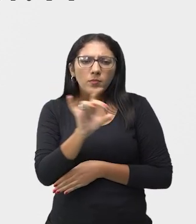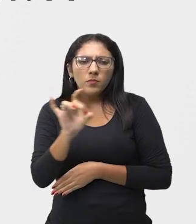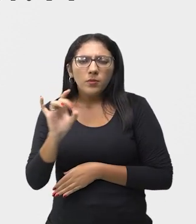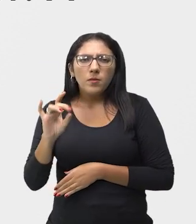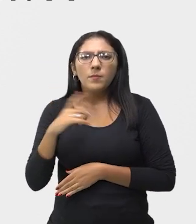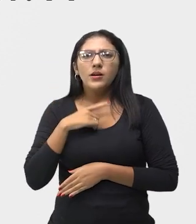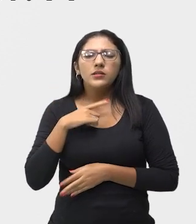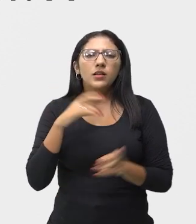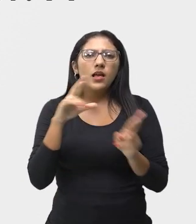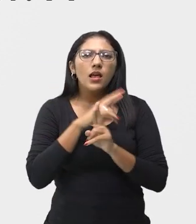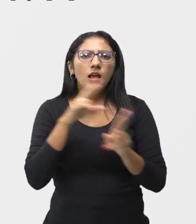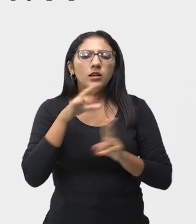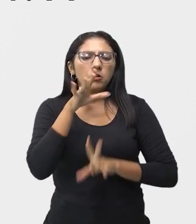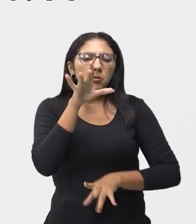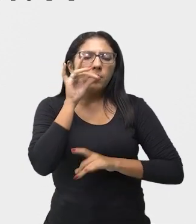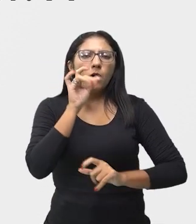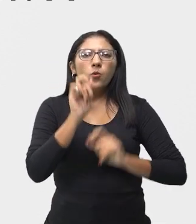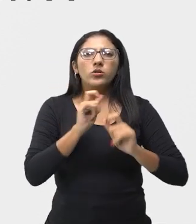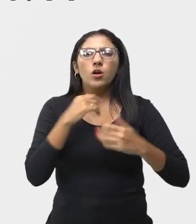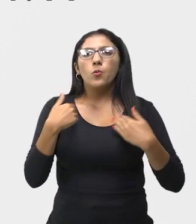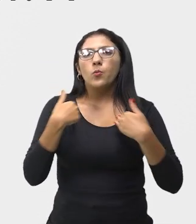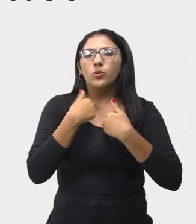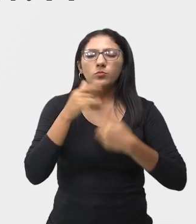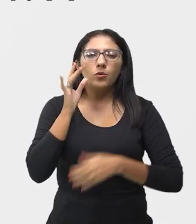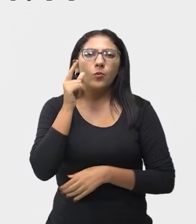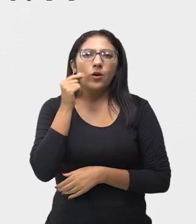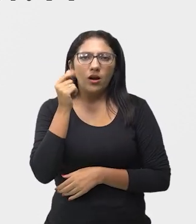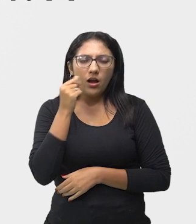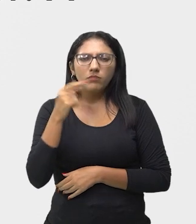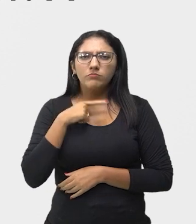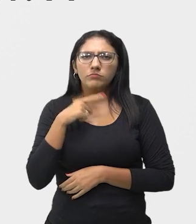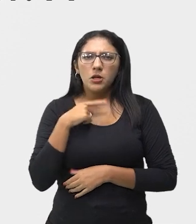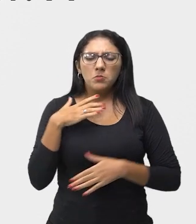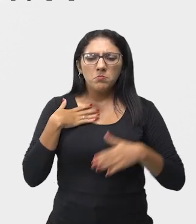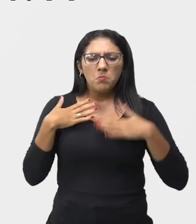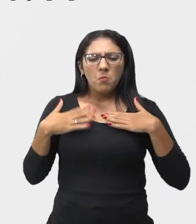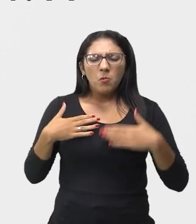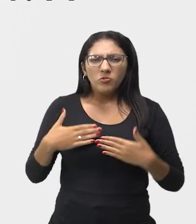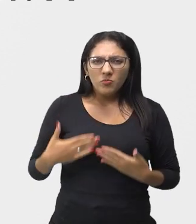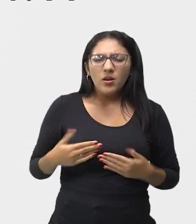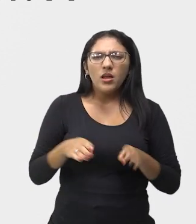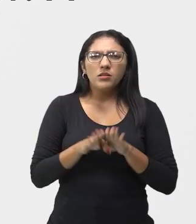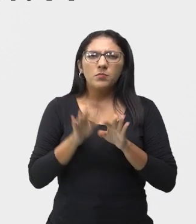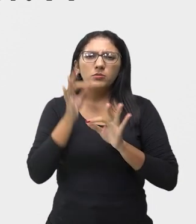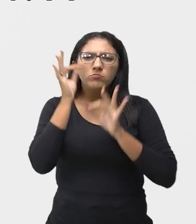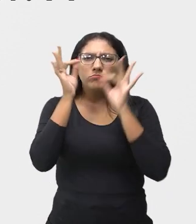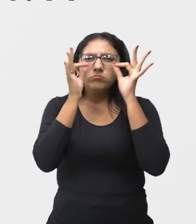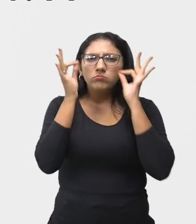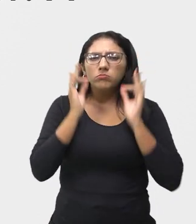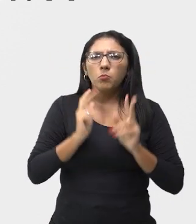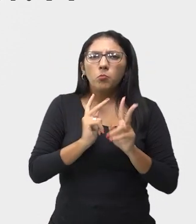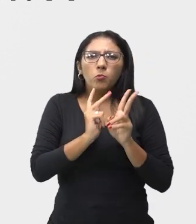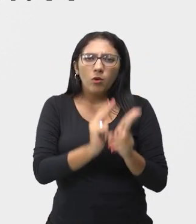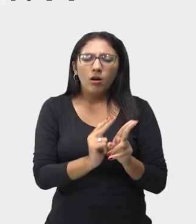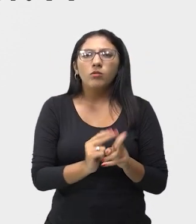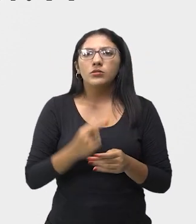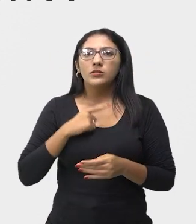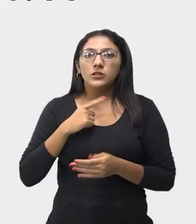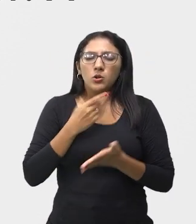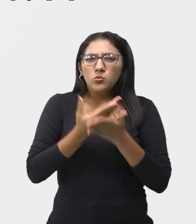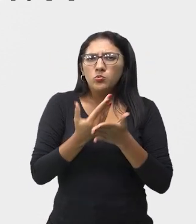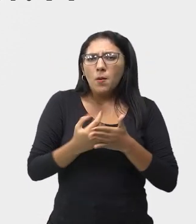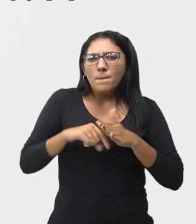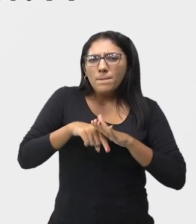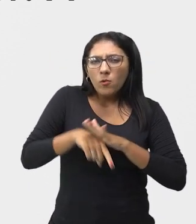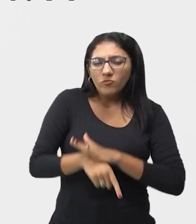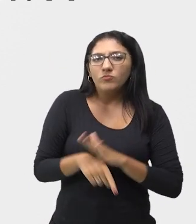interpreta um gato diferente. Então, eles fazem todos os movimentos do gato, tem a maquiagem, tem os movimentos, ou seja, tem um estudo muito